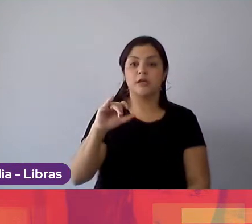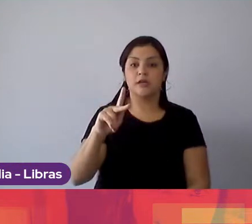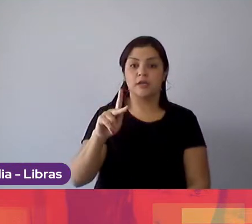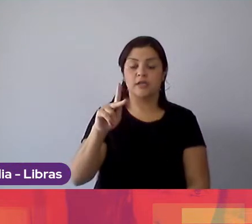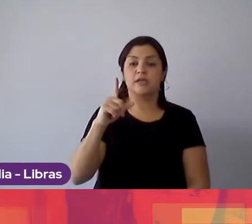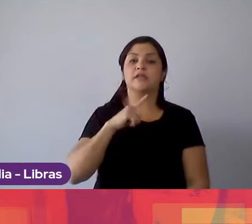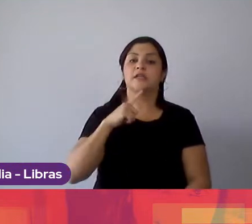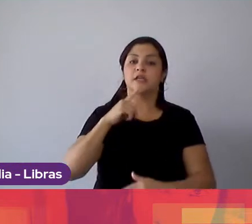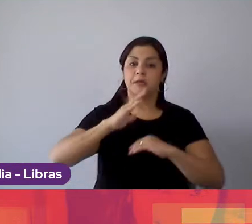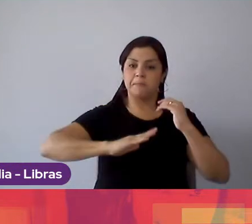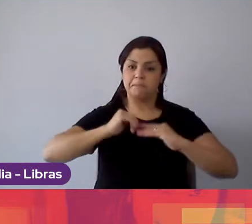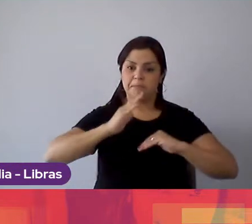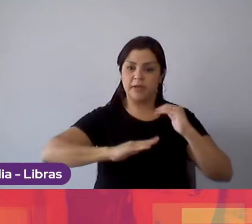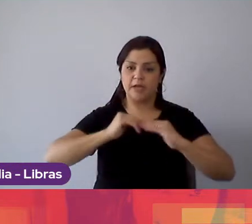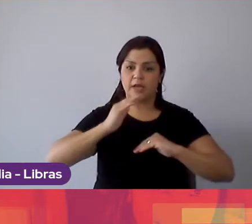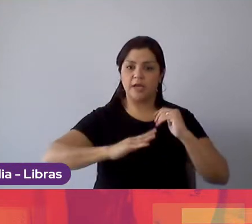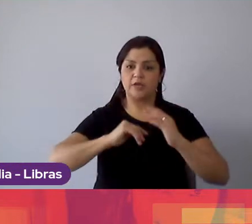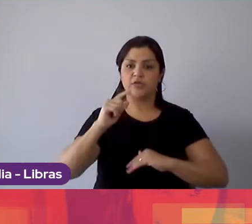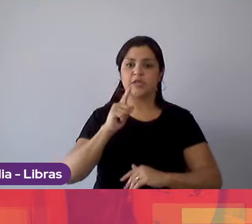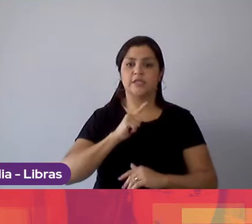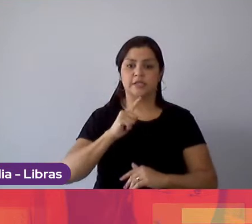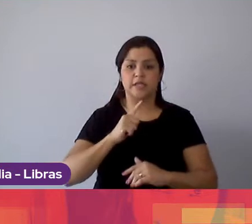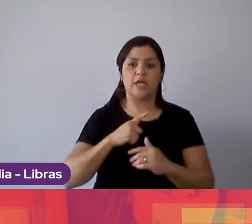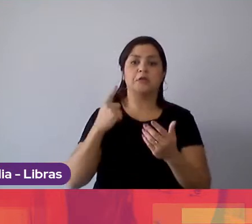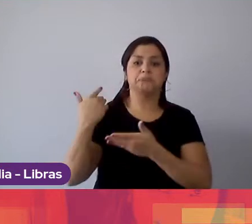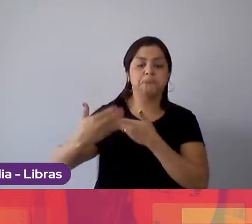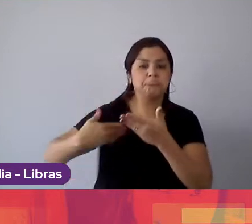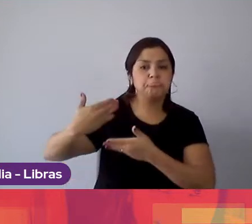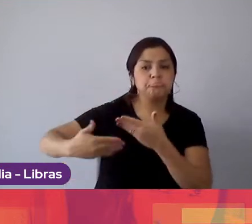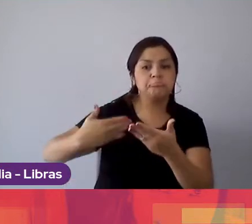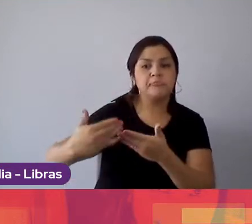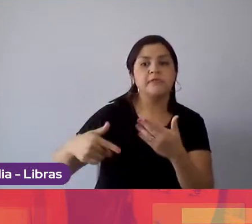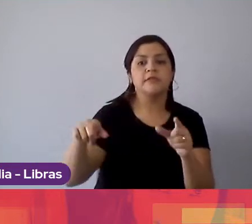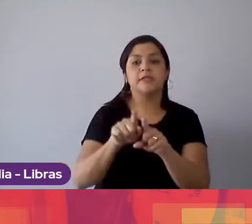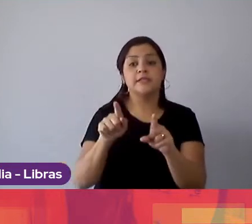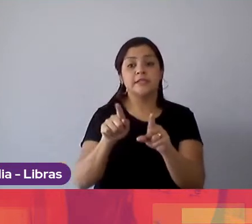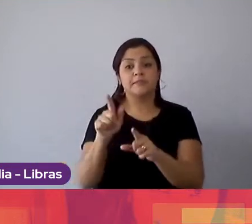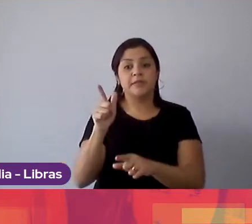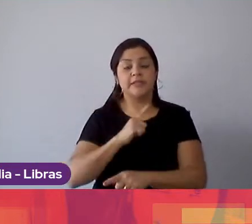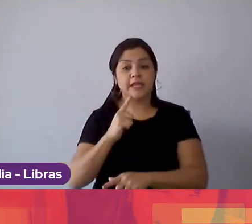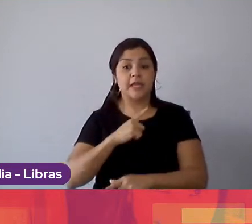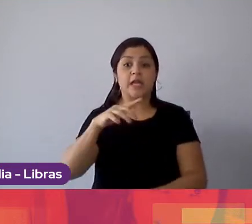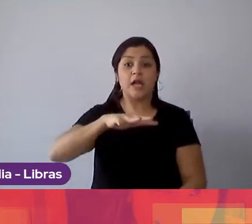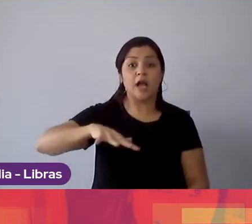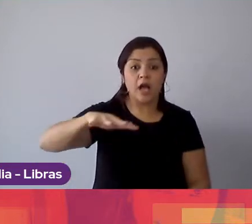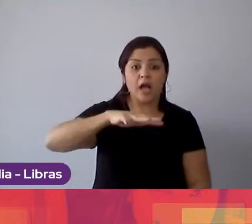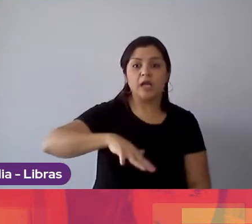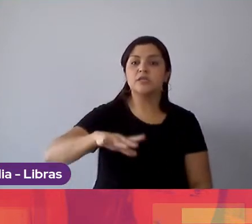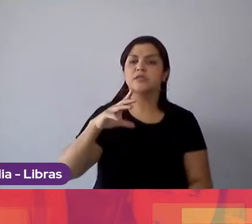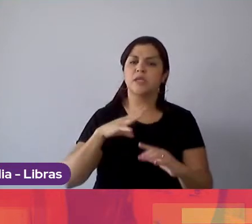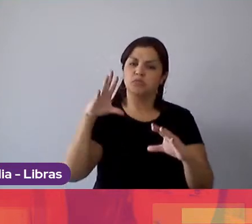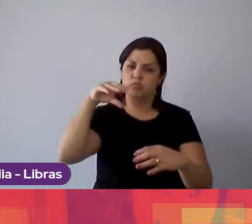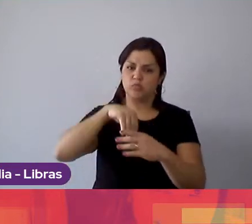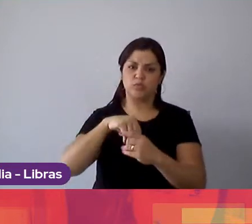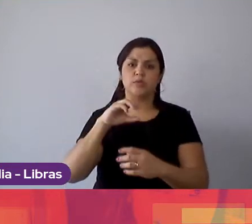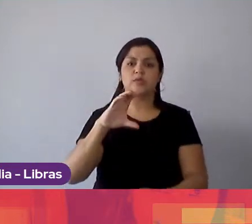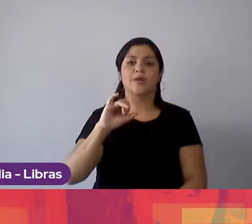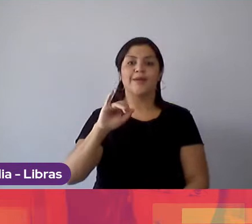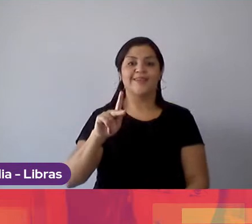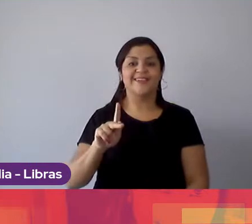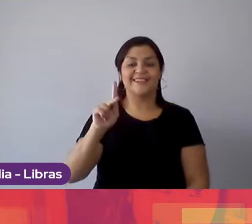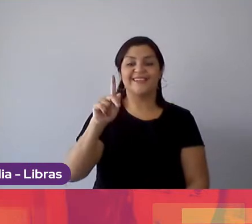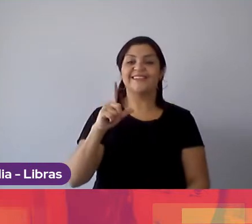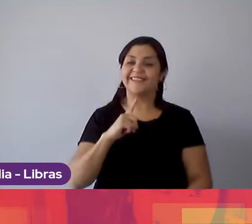ações no auditório, vocês vendo nossos e-books, nossas peças que estão dentro do clique, contam como horas